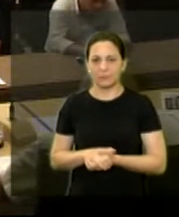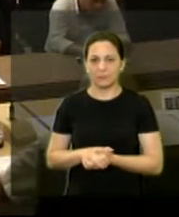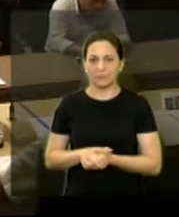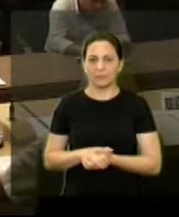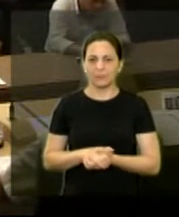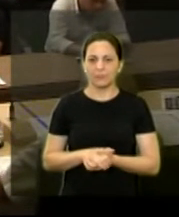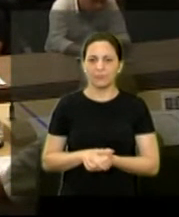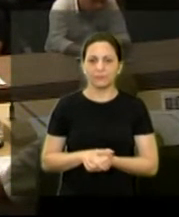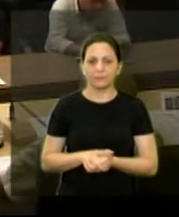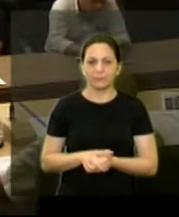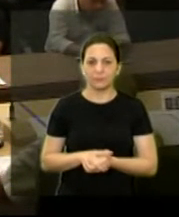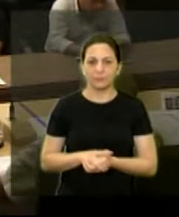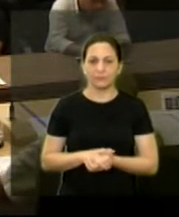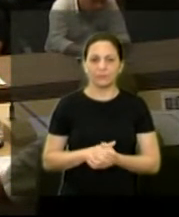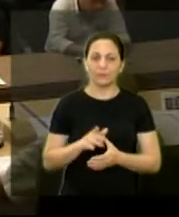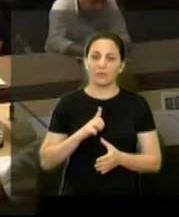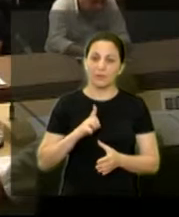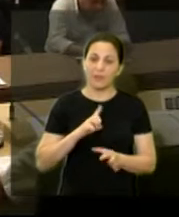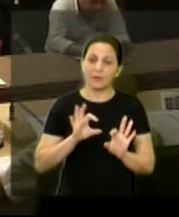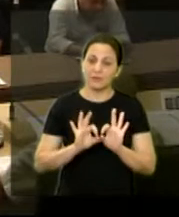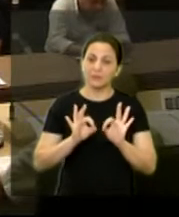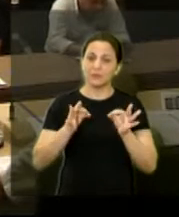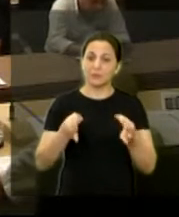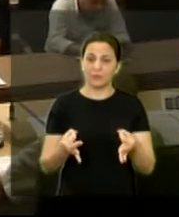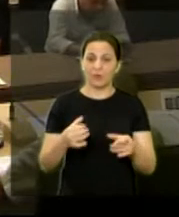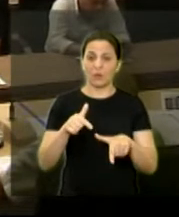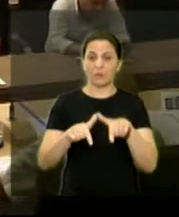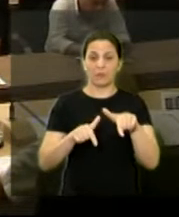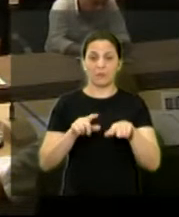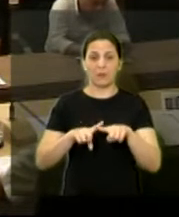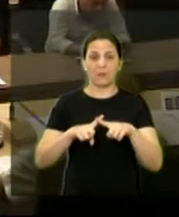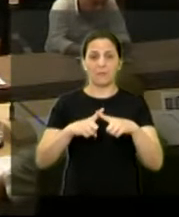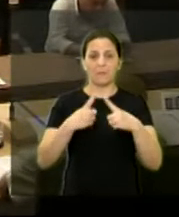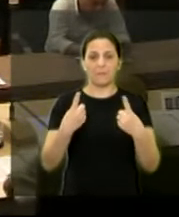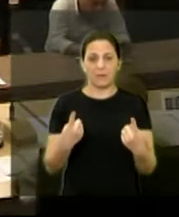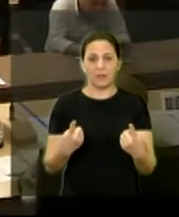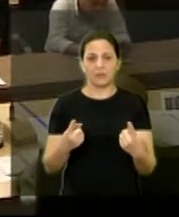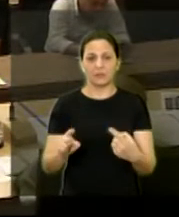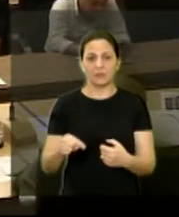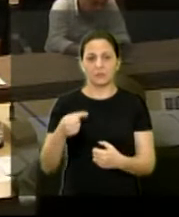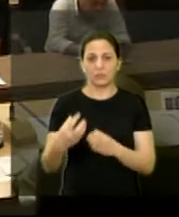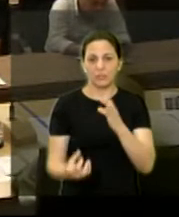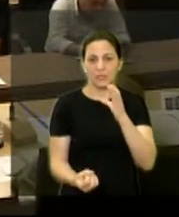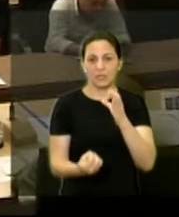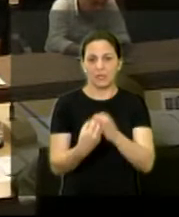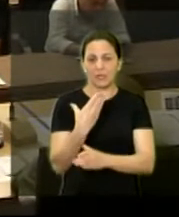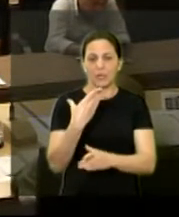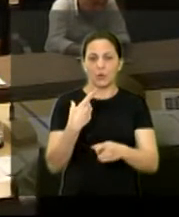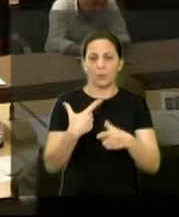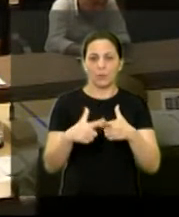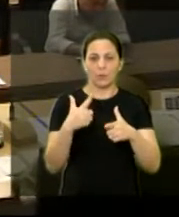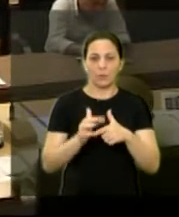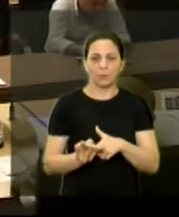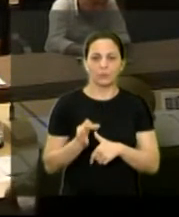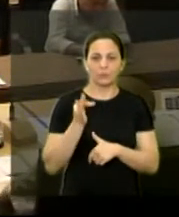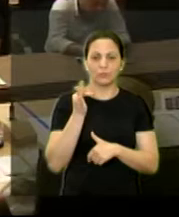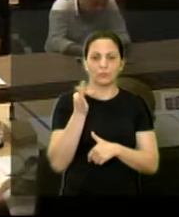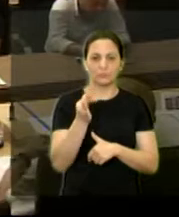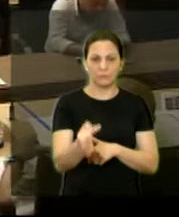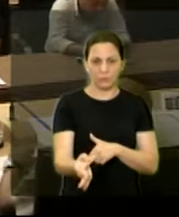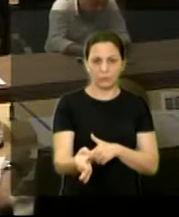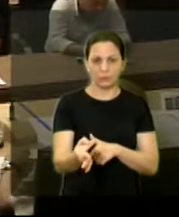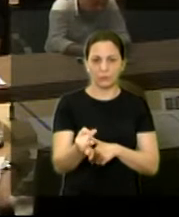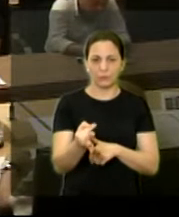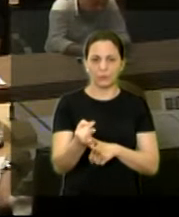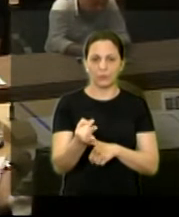você simplifica o trabalho aqui só que você cria outros problemas inclusive para essa